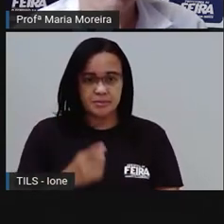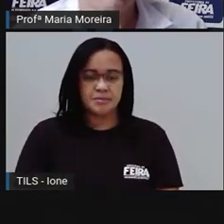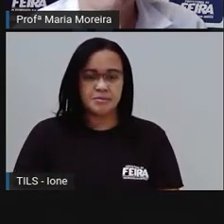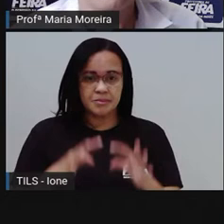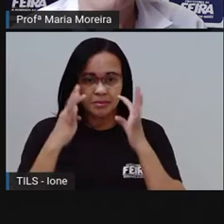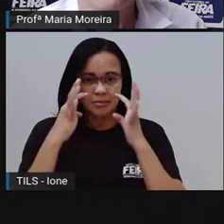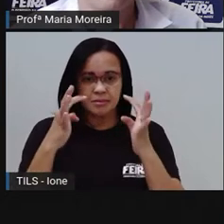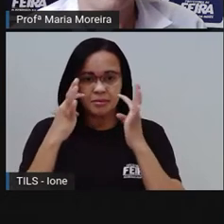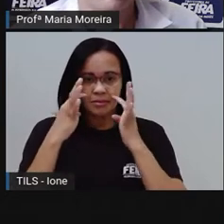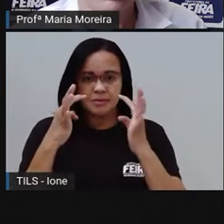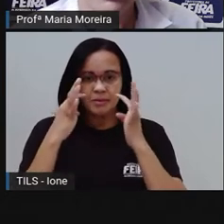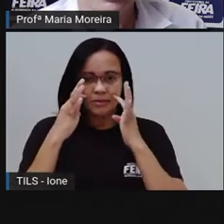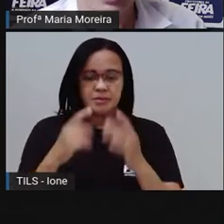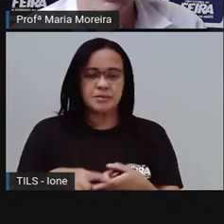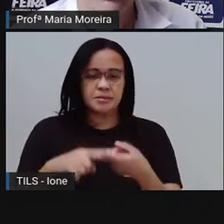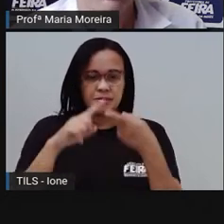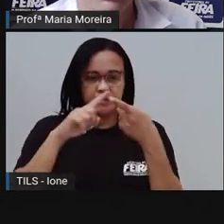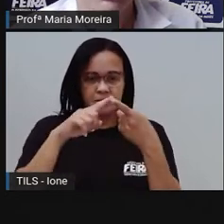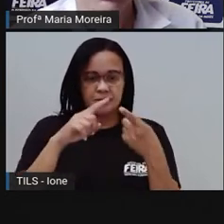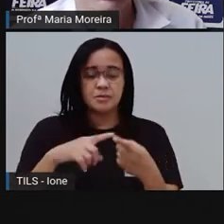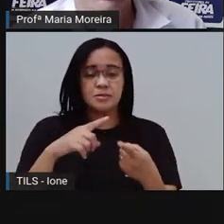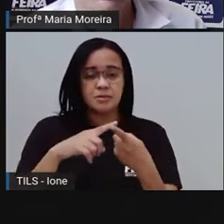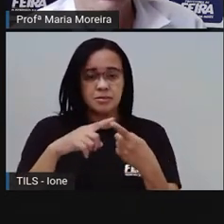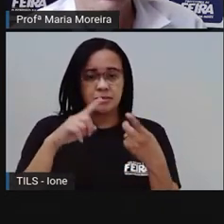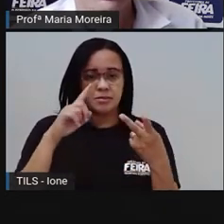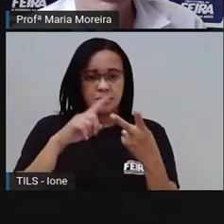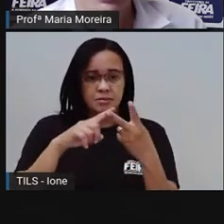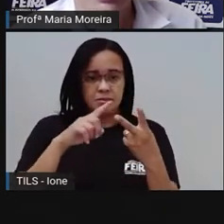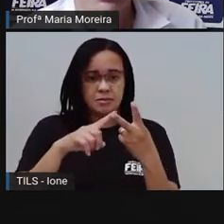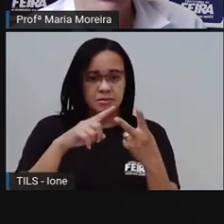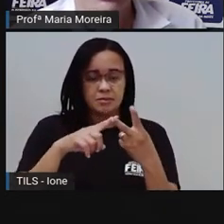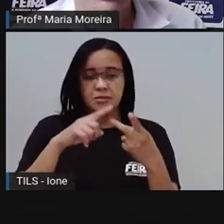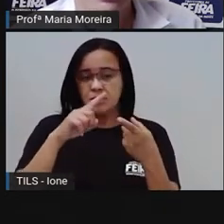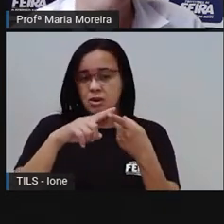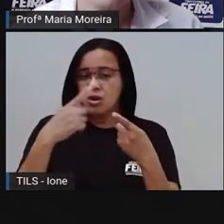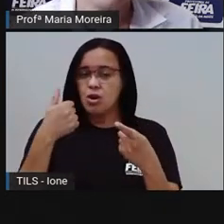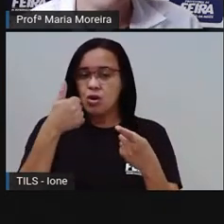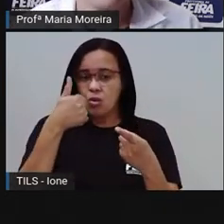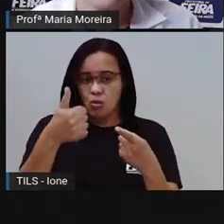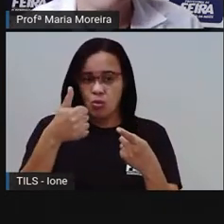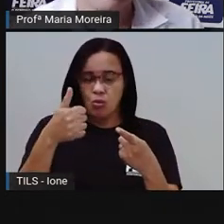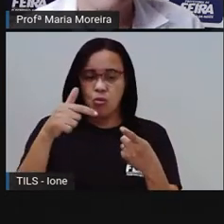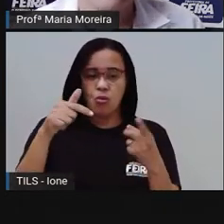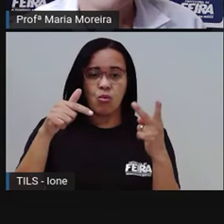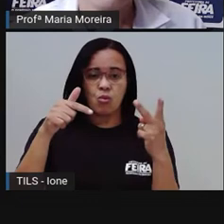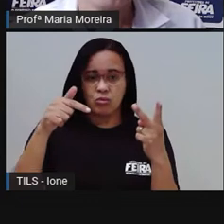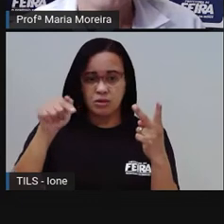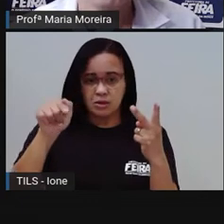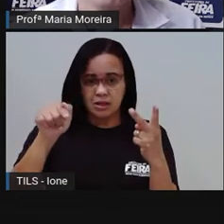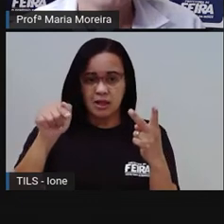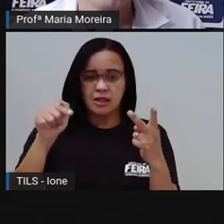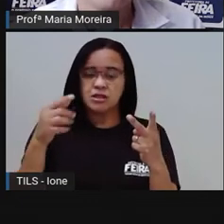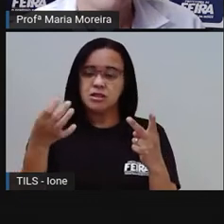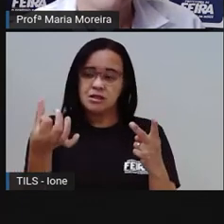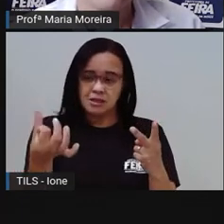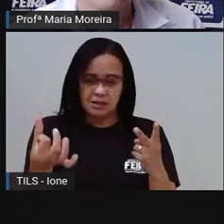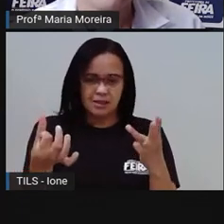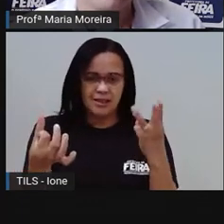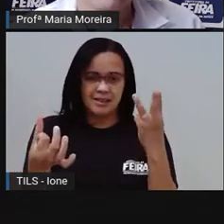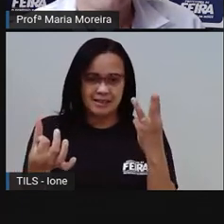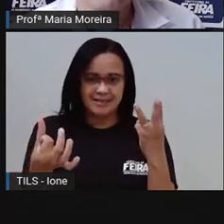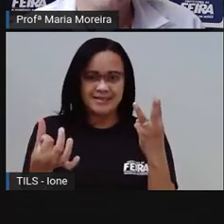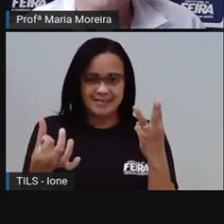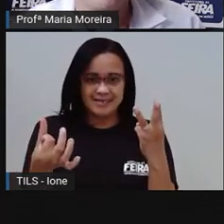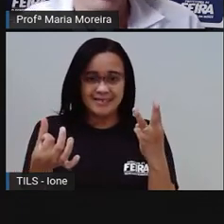1, 7, 6. 176. E vou somar